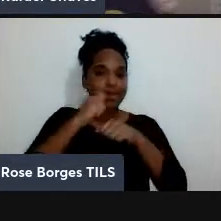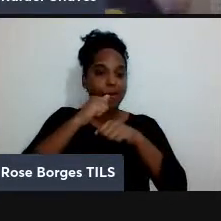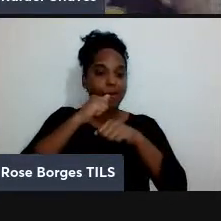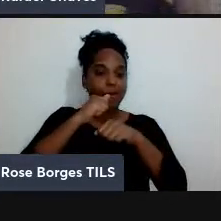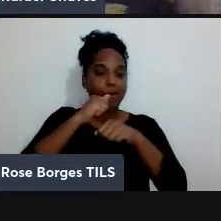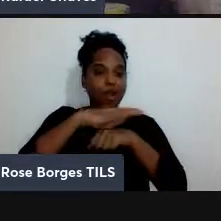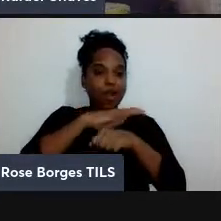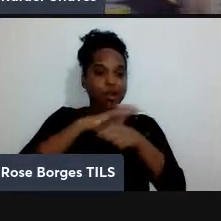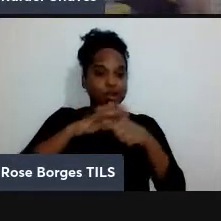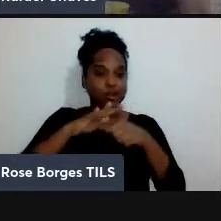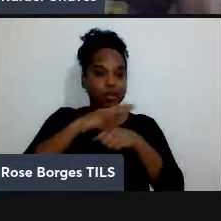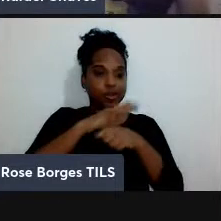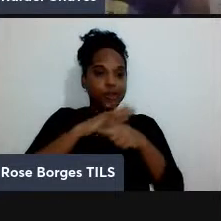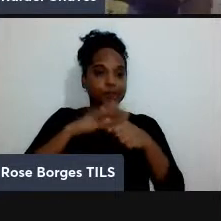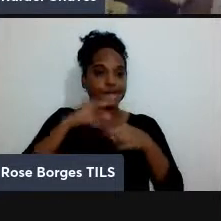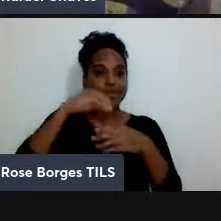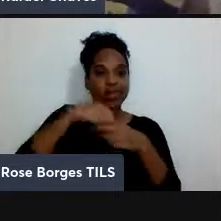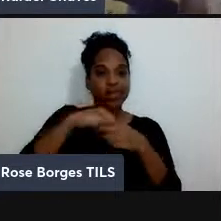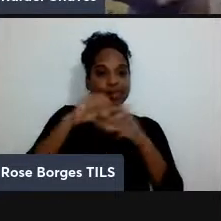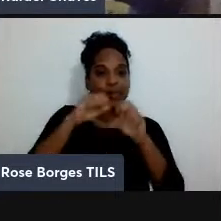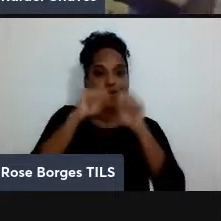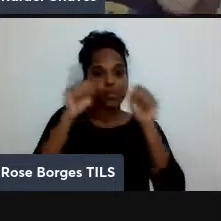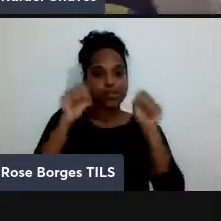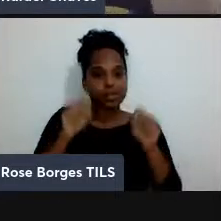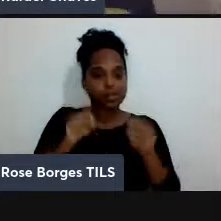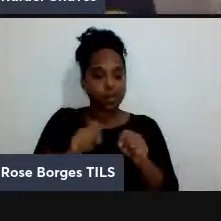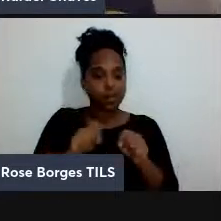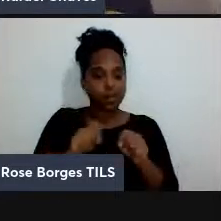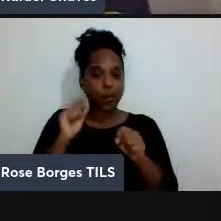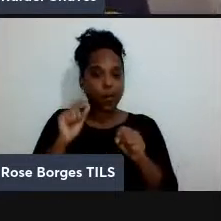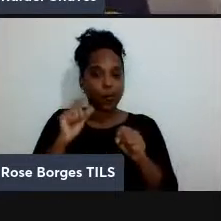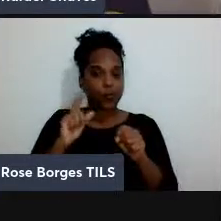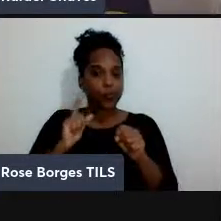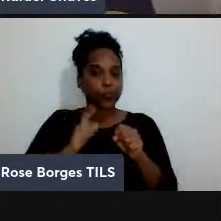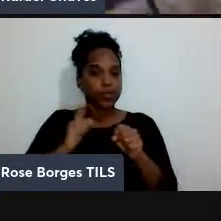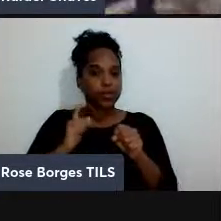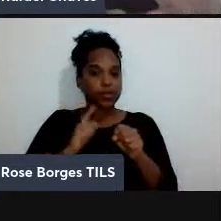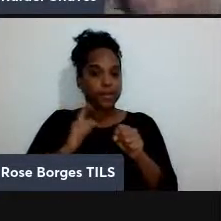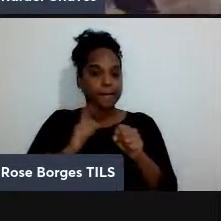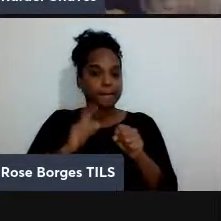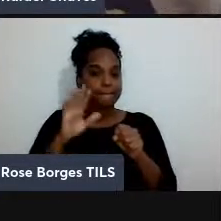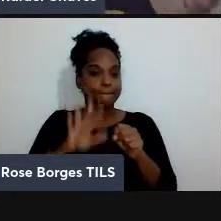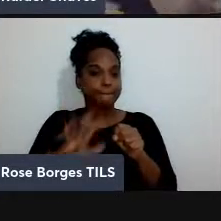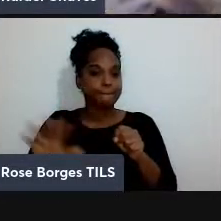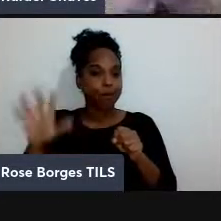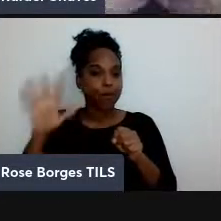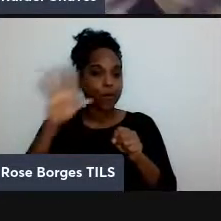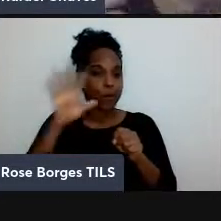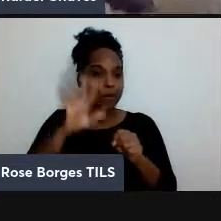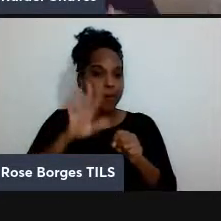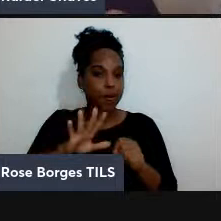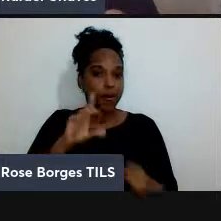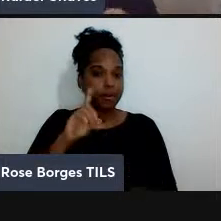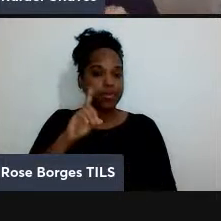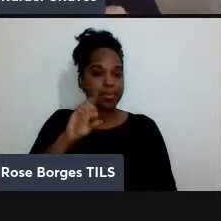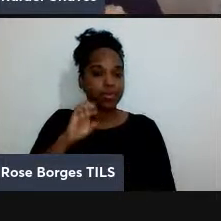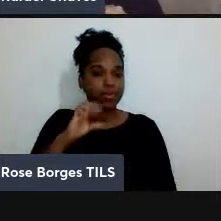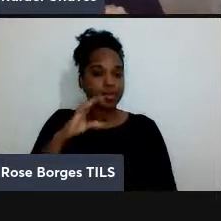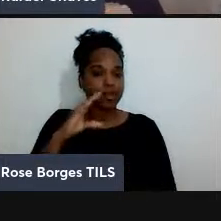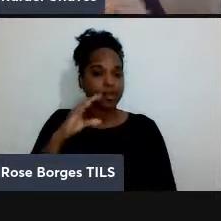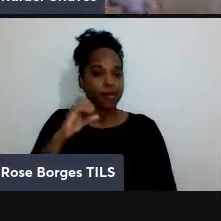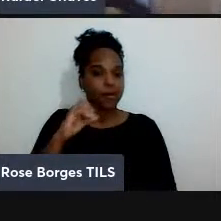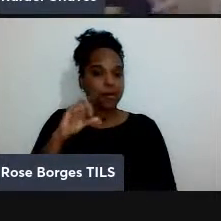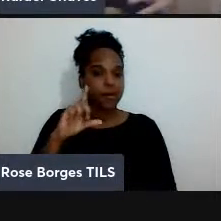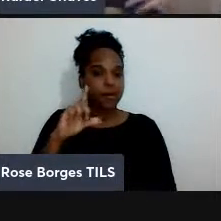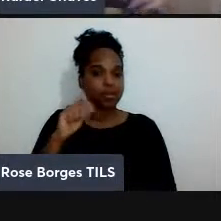sistema ela se delocalize entre sistema e ambiente e essa delocalização da informação quântica